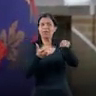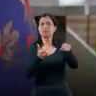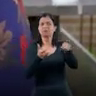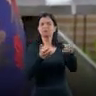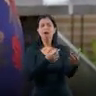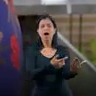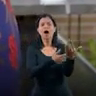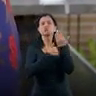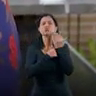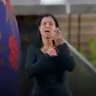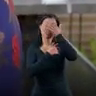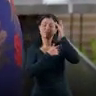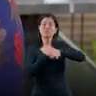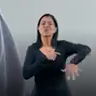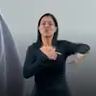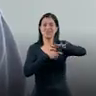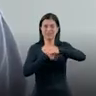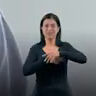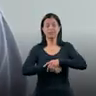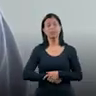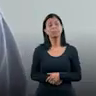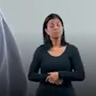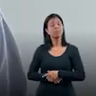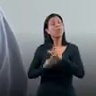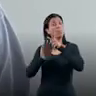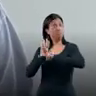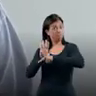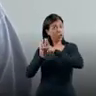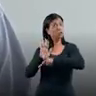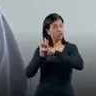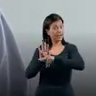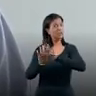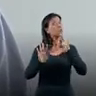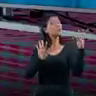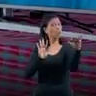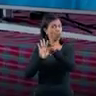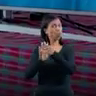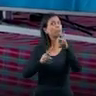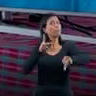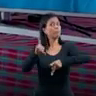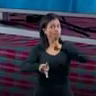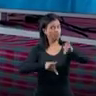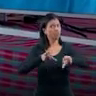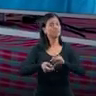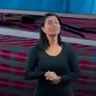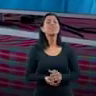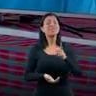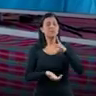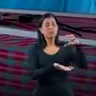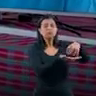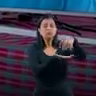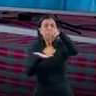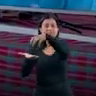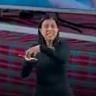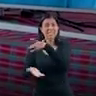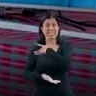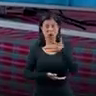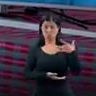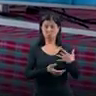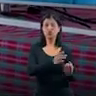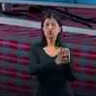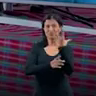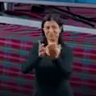benefícios para o morador das regiões. Esse projeto é todo para as pessoas. Inclusive, tem duas unidades de saúde que vão ser